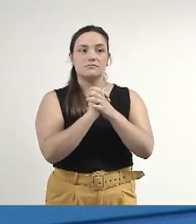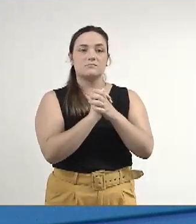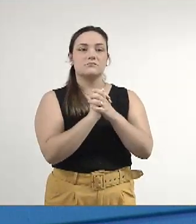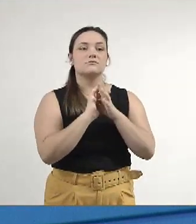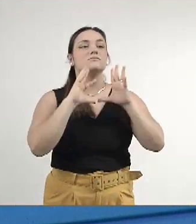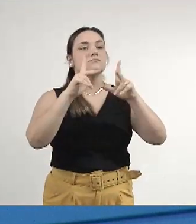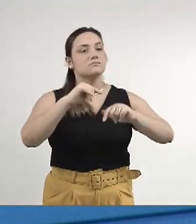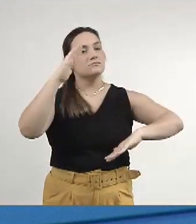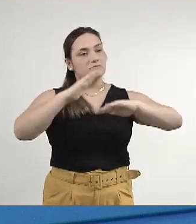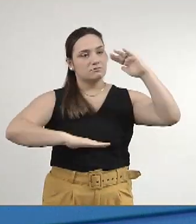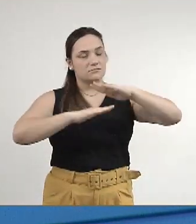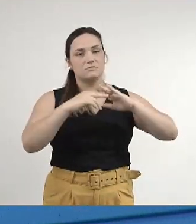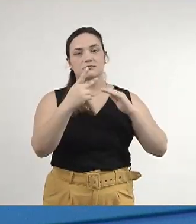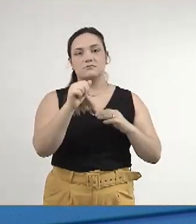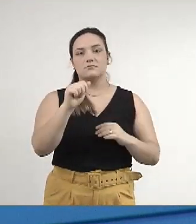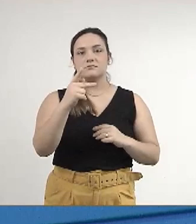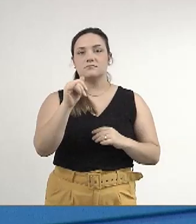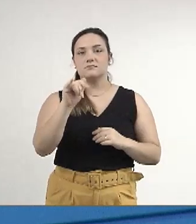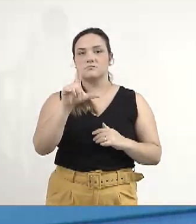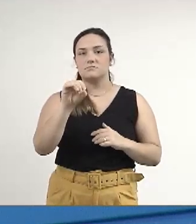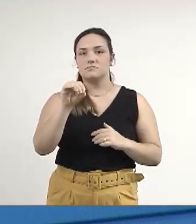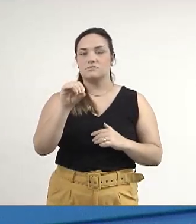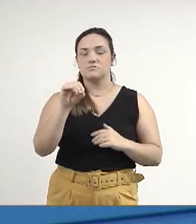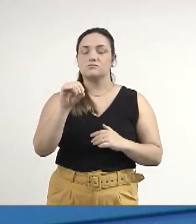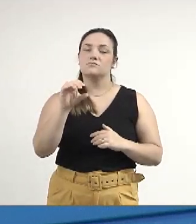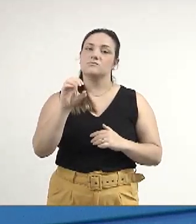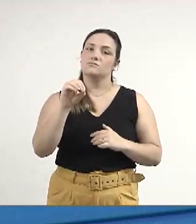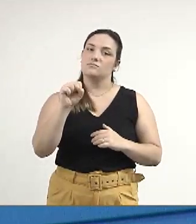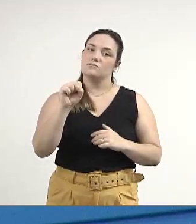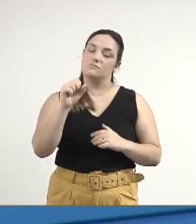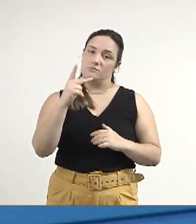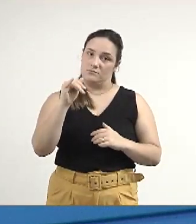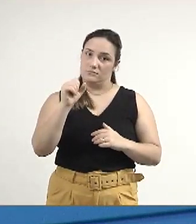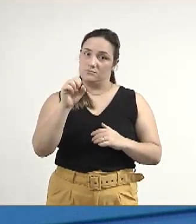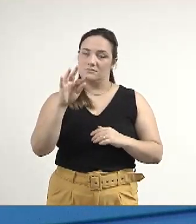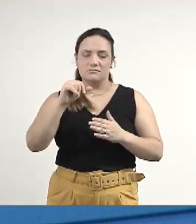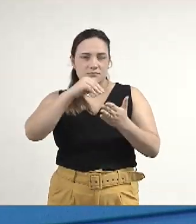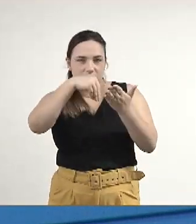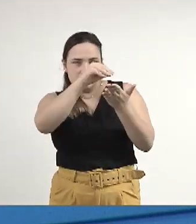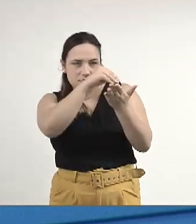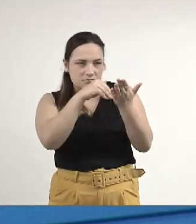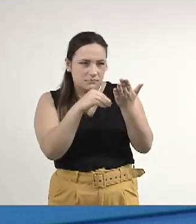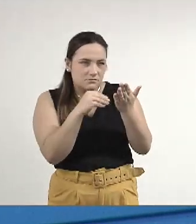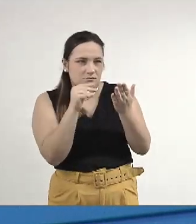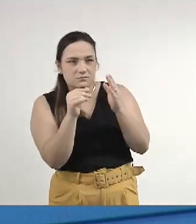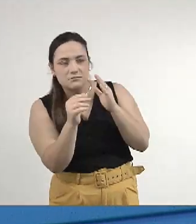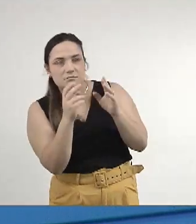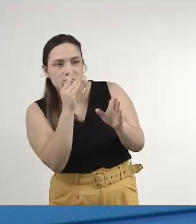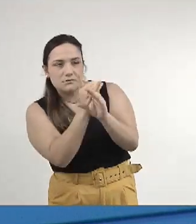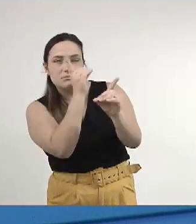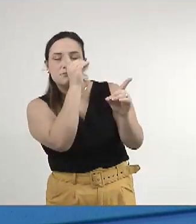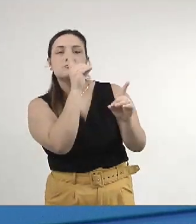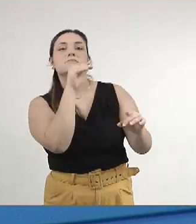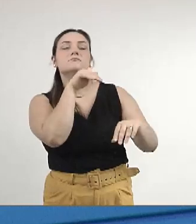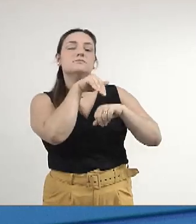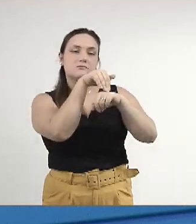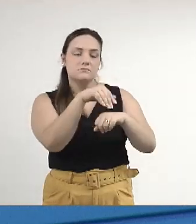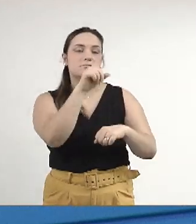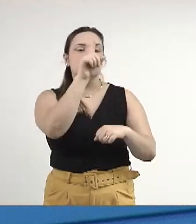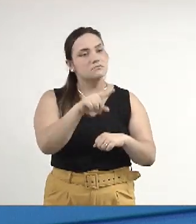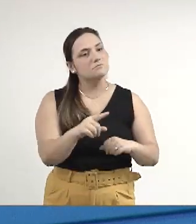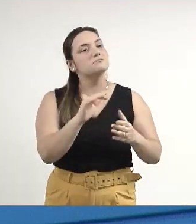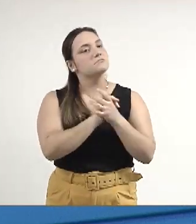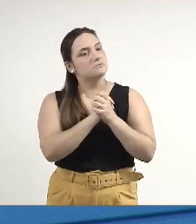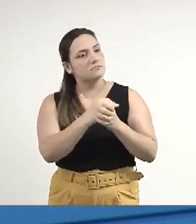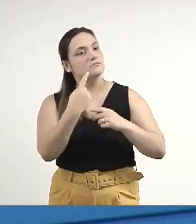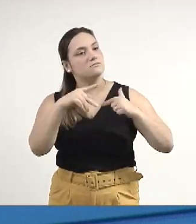papiloscopistas que aqui se encontram neste plenário, pelo grande avanço, pela grande conquista, pelo trabalho que vocês têm realizado para o Mato Grosso do Sul e,